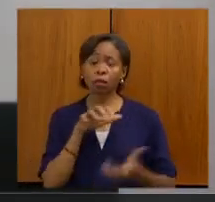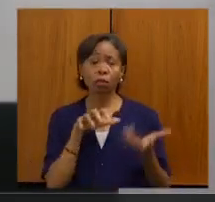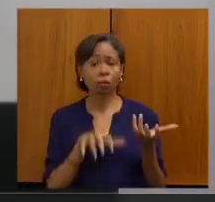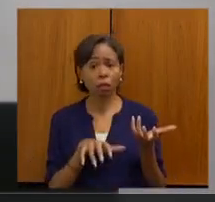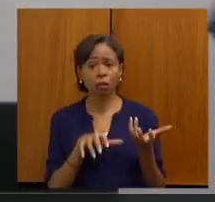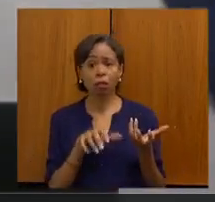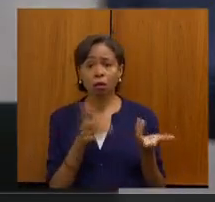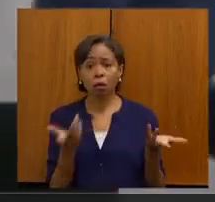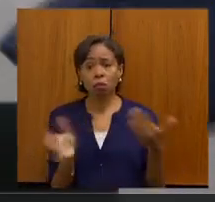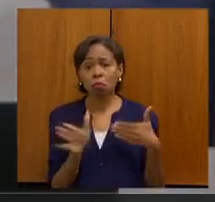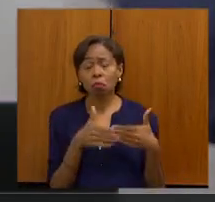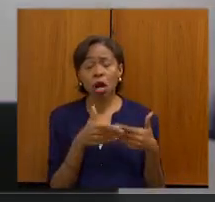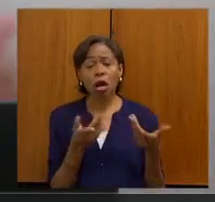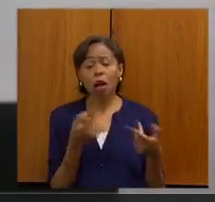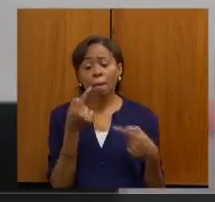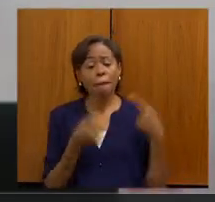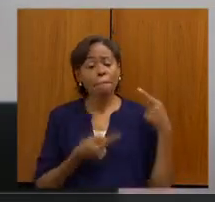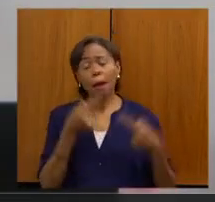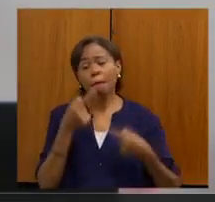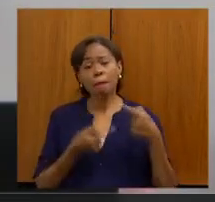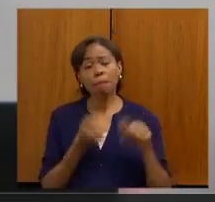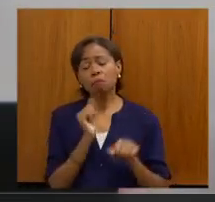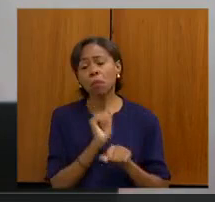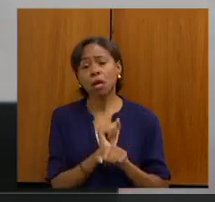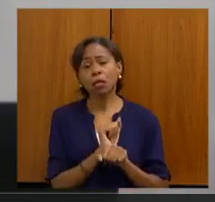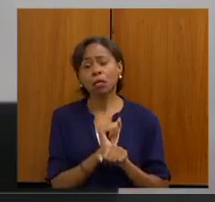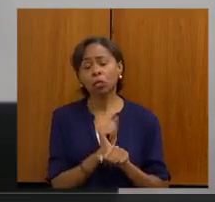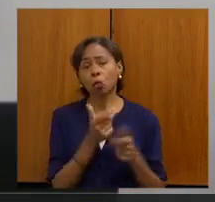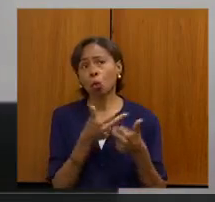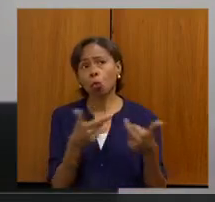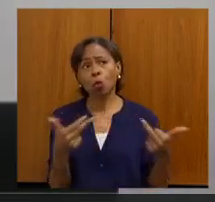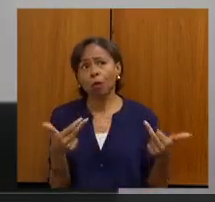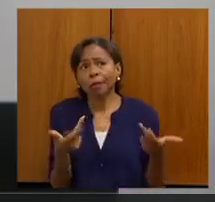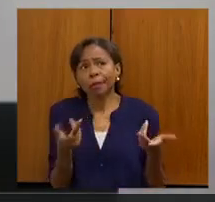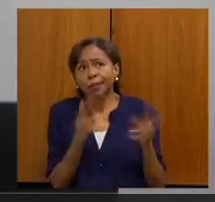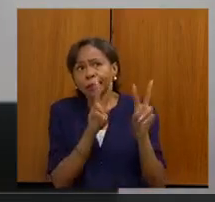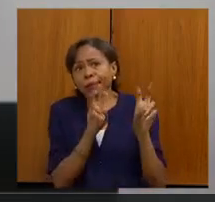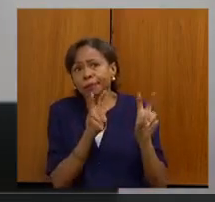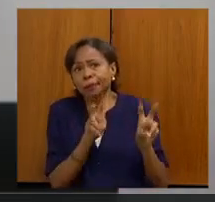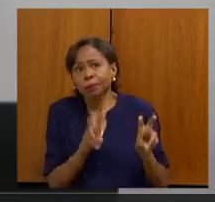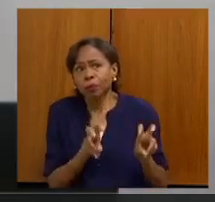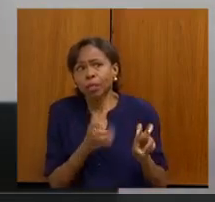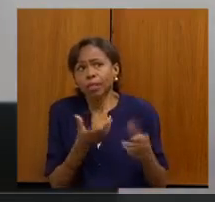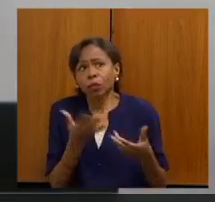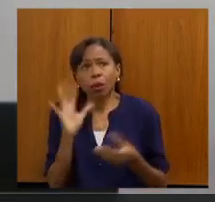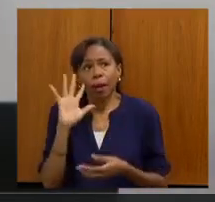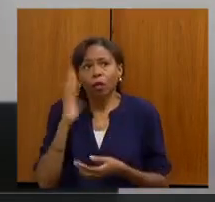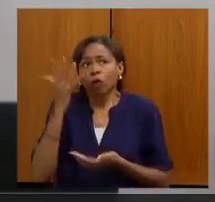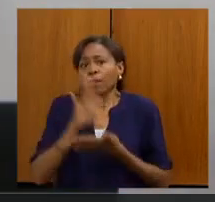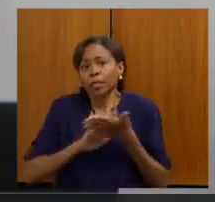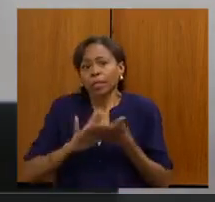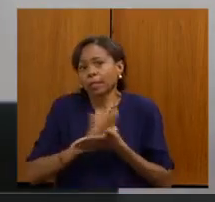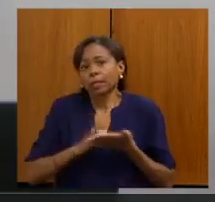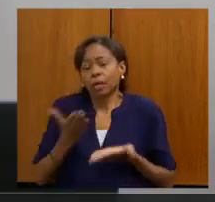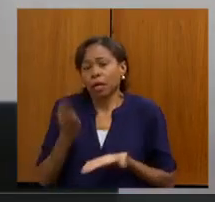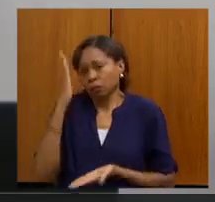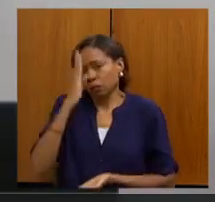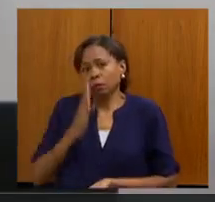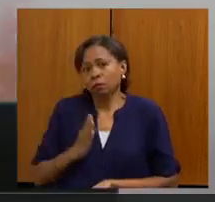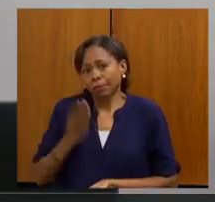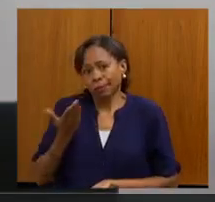parados para discussões onde não afeta em nada a vida do brasileiro. Pode afetar para pior.